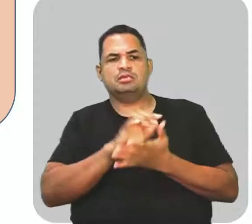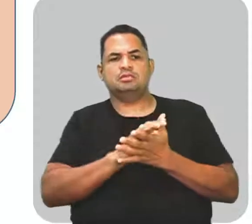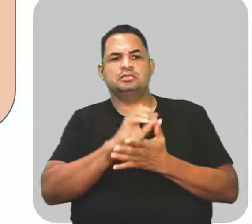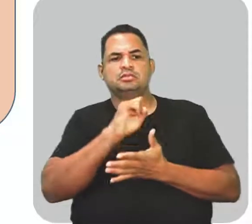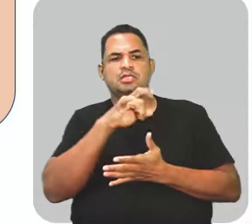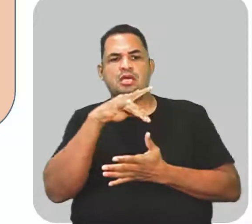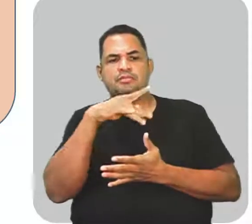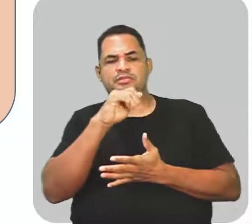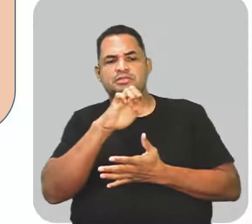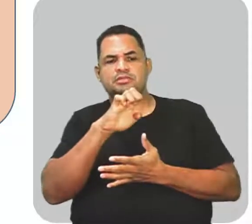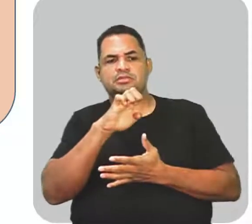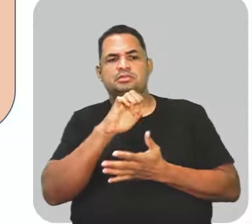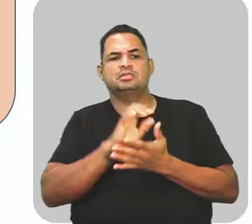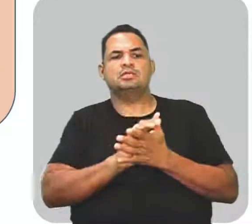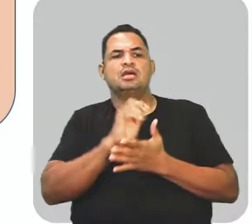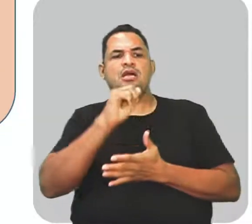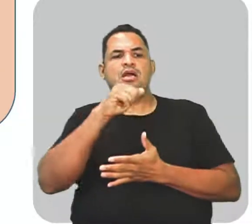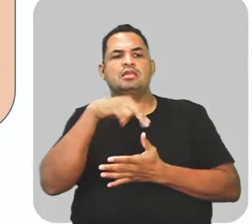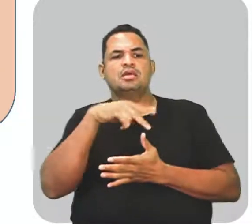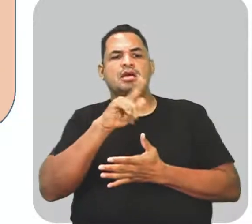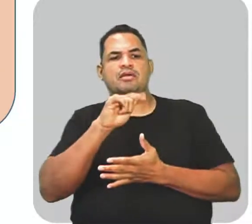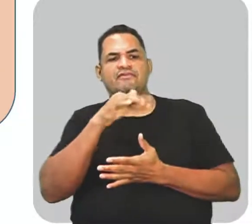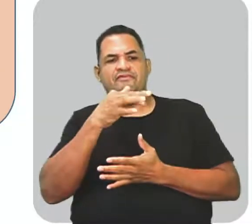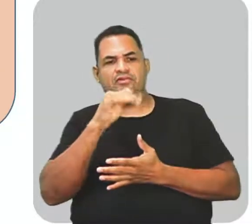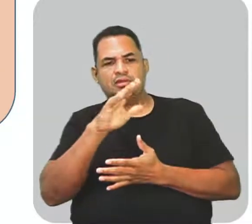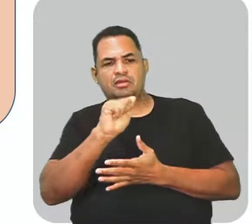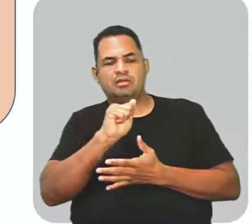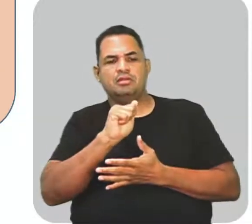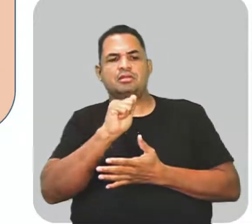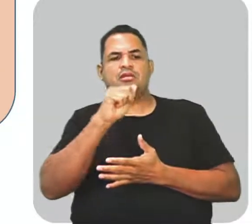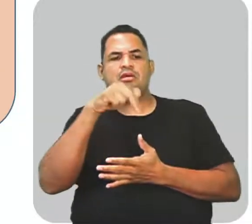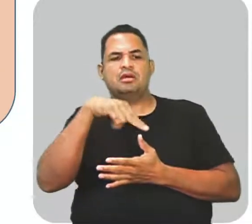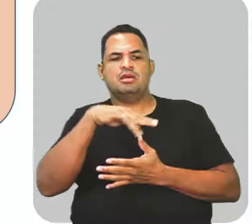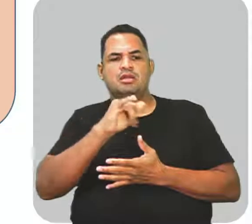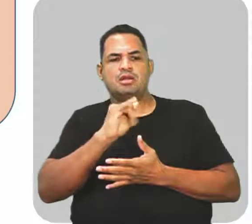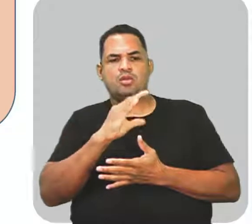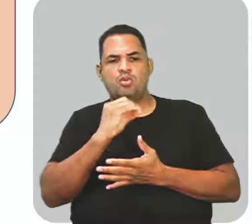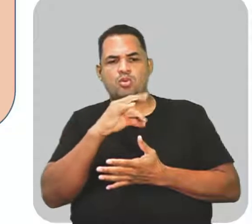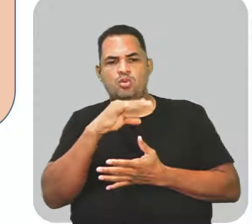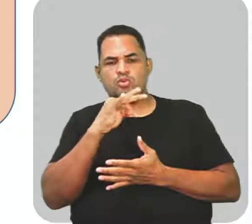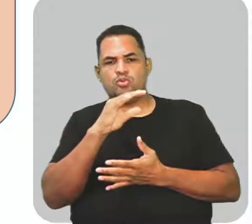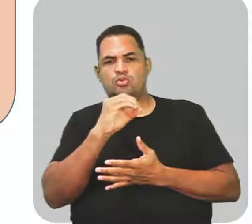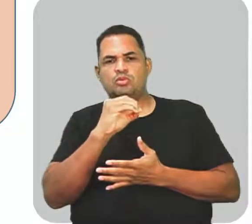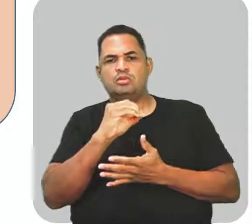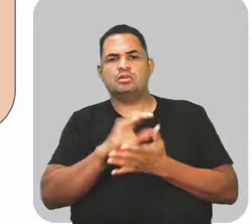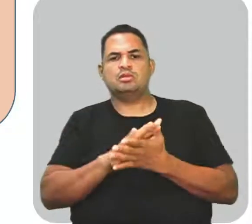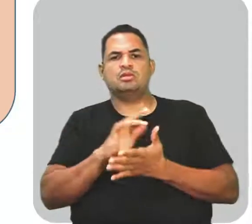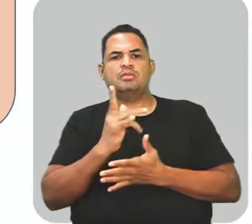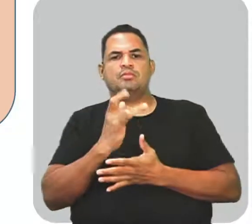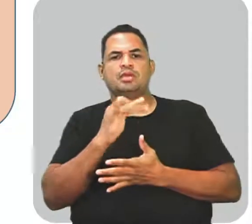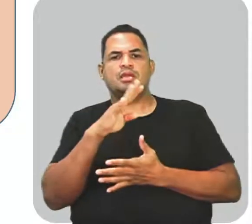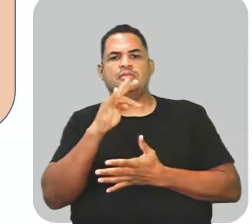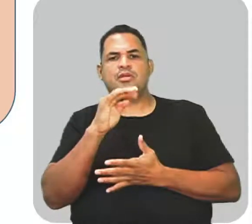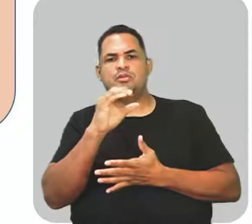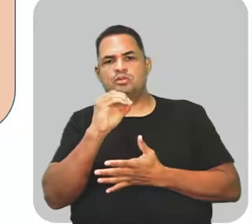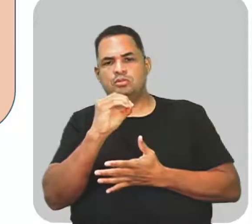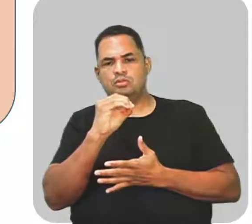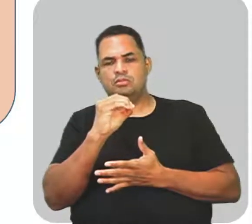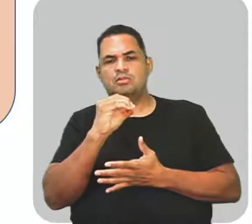silépse, anáfora, anacoluto, hipérbato,